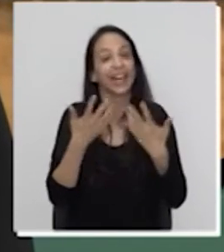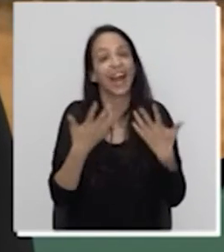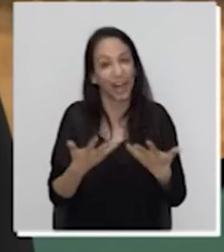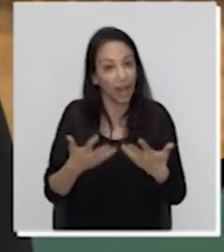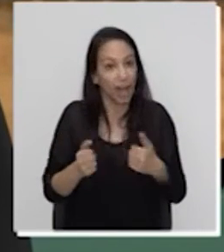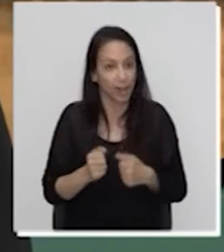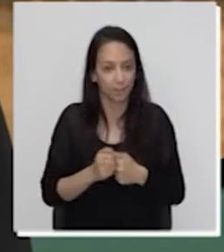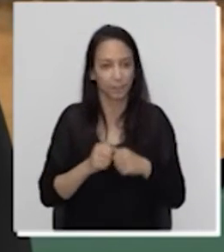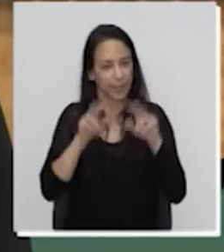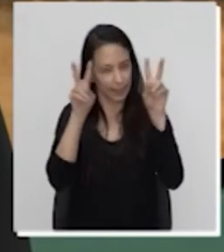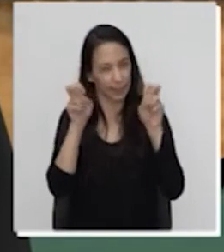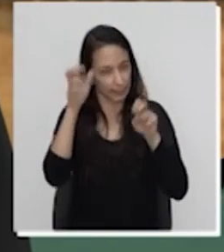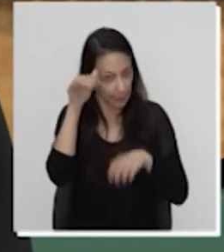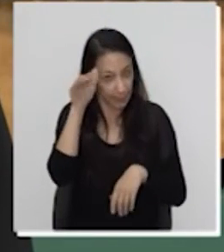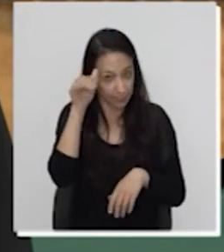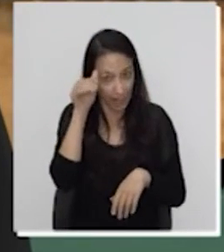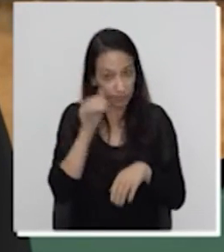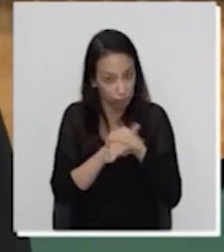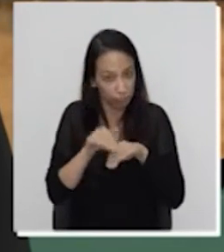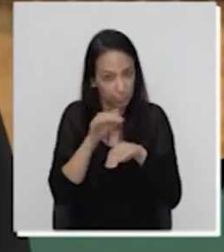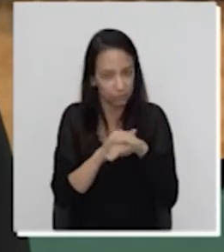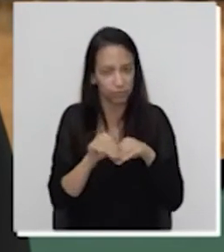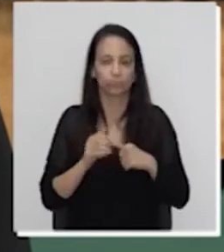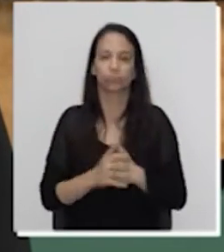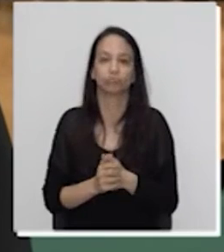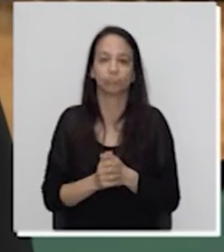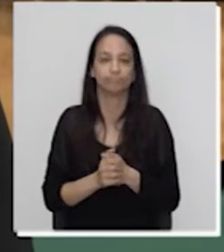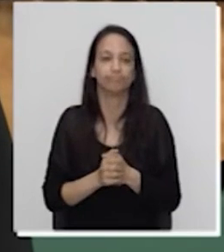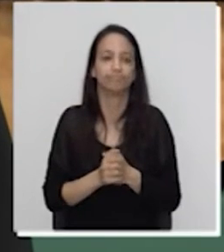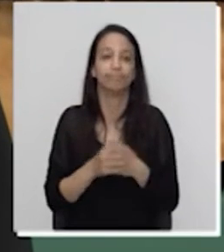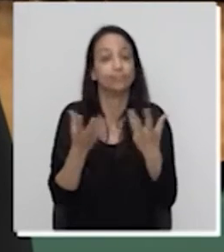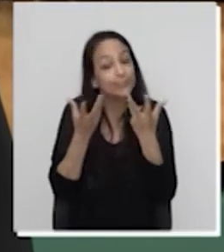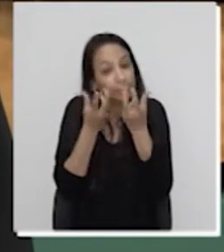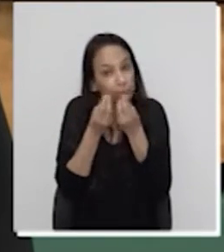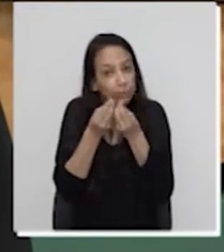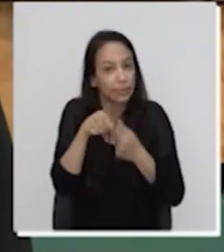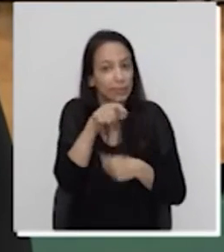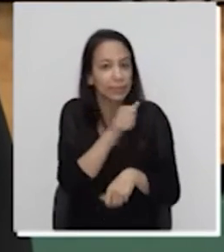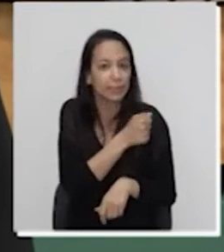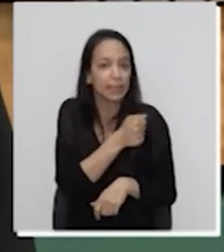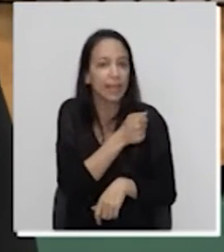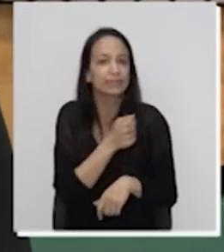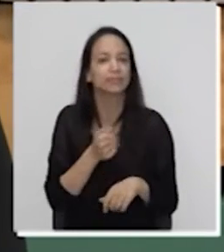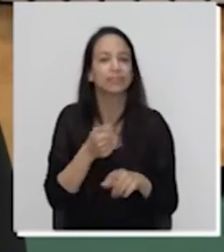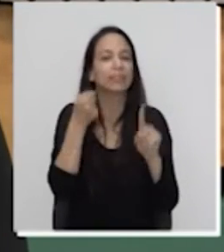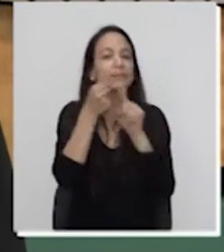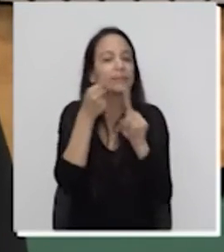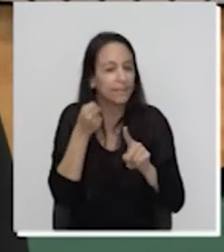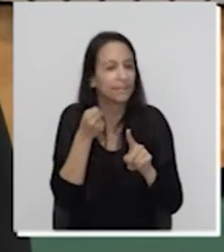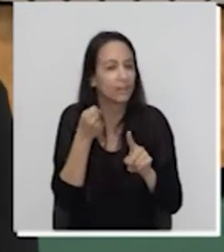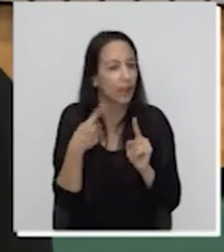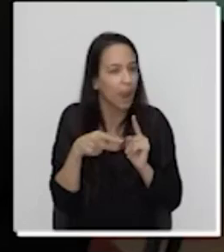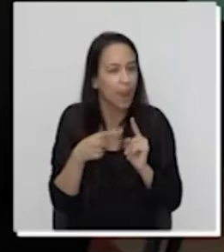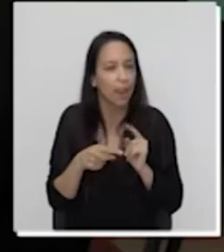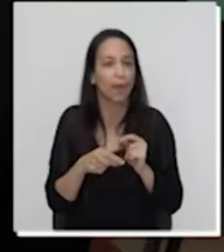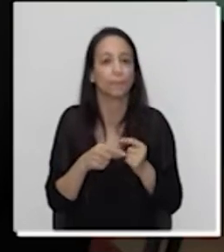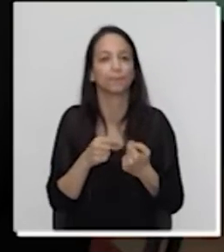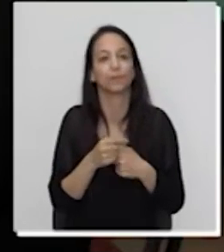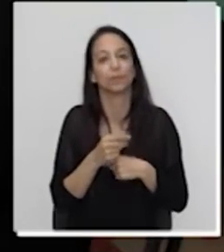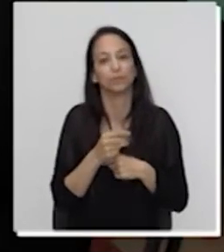falámos dos nossos animais domésticos, os que nos fazem companhia, vamos deixar-vos um desafio. E é o Cristóvão que vai fazê-lo.